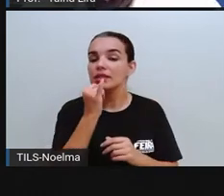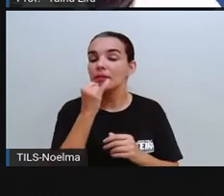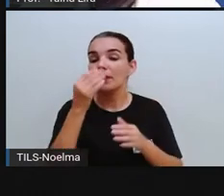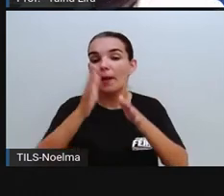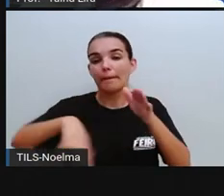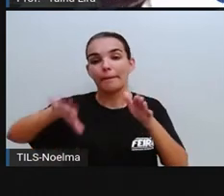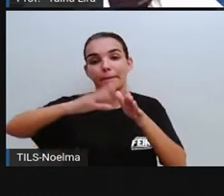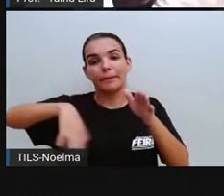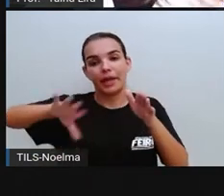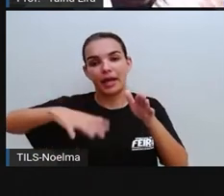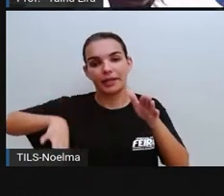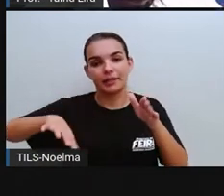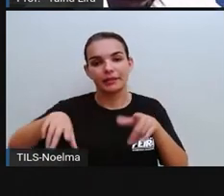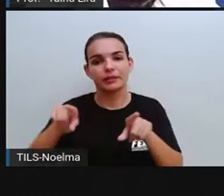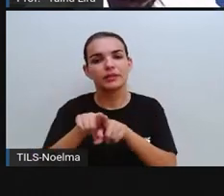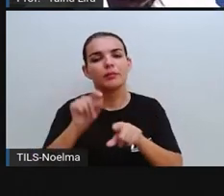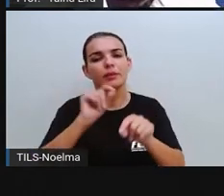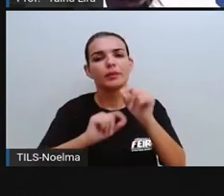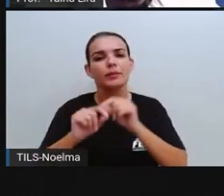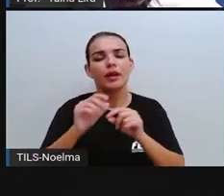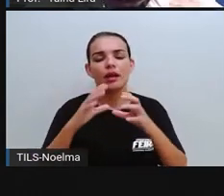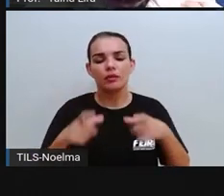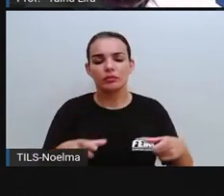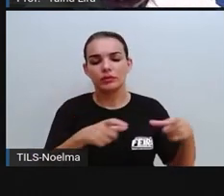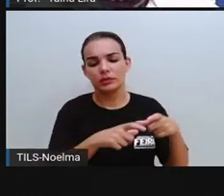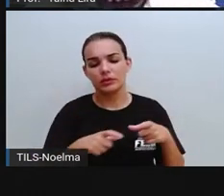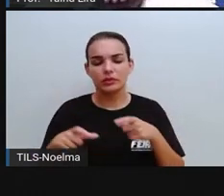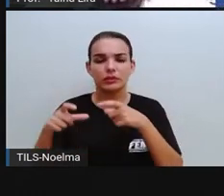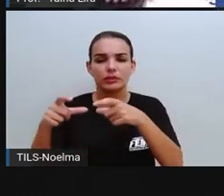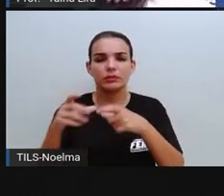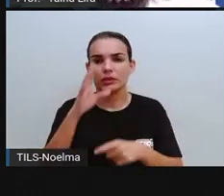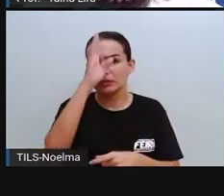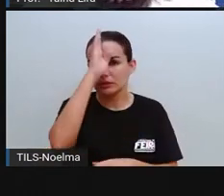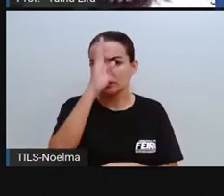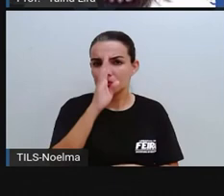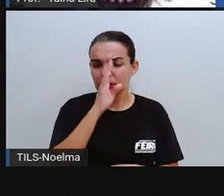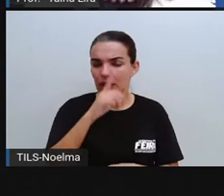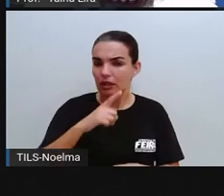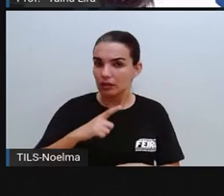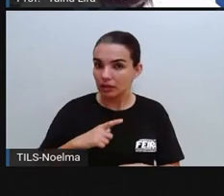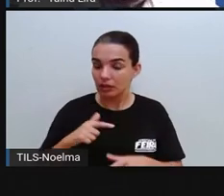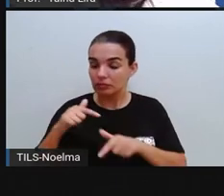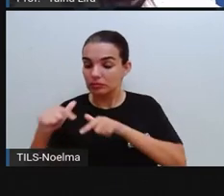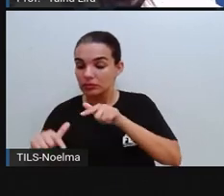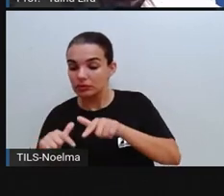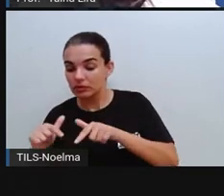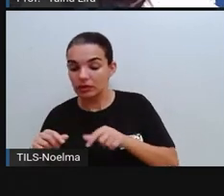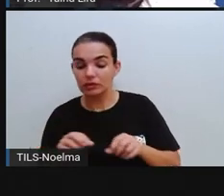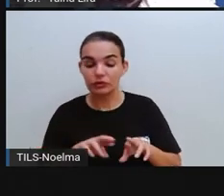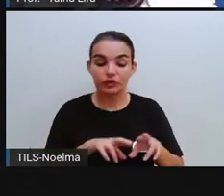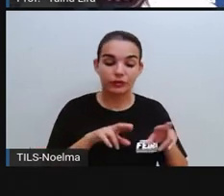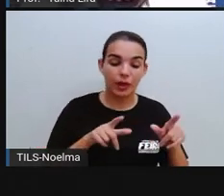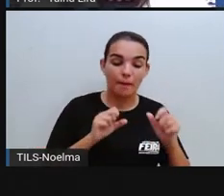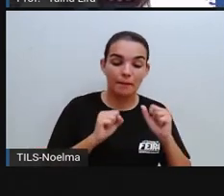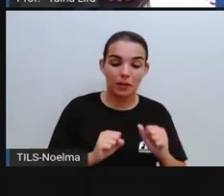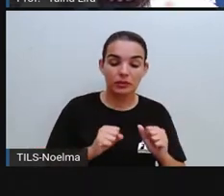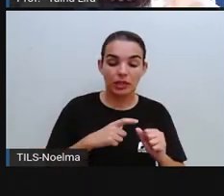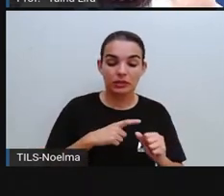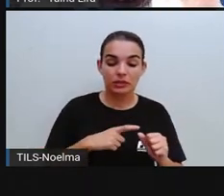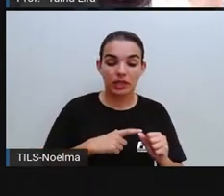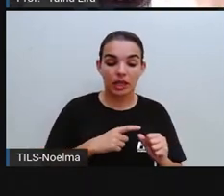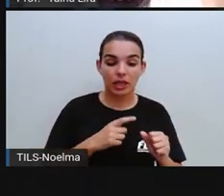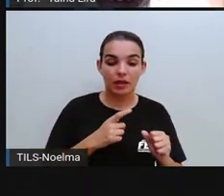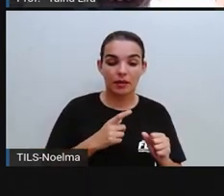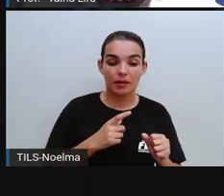tá? E os espaços públicos, eles vão ter aí funções diferentes. Pode ser para oferecer serviço público,